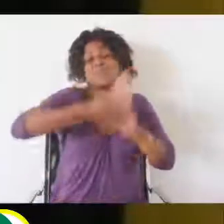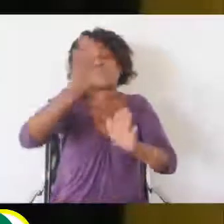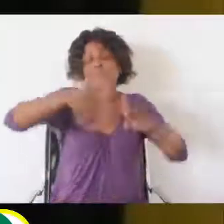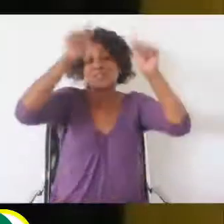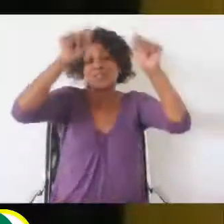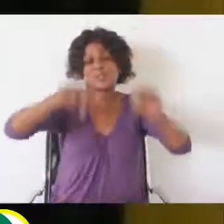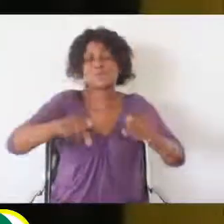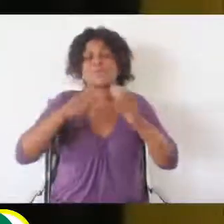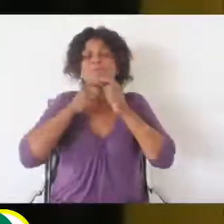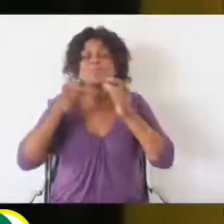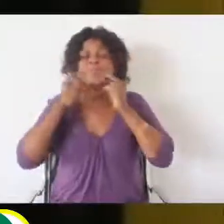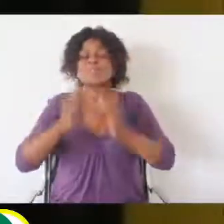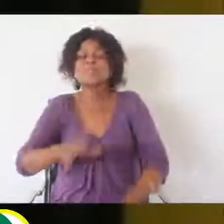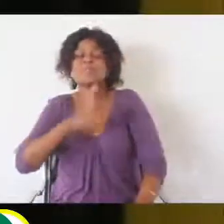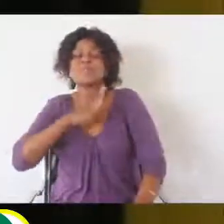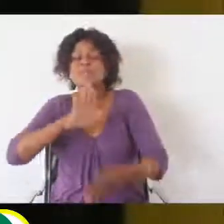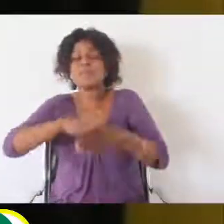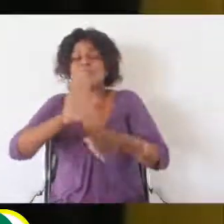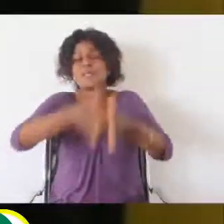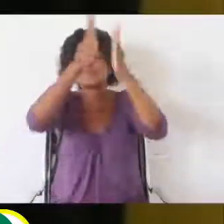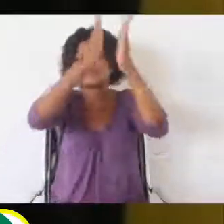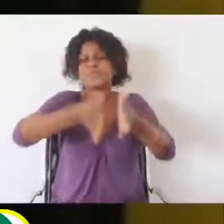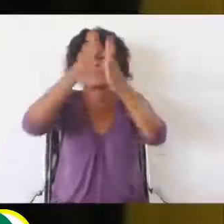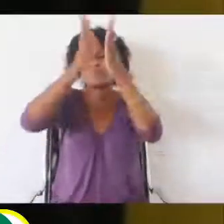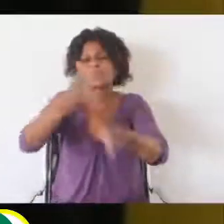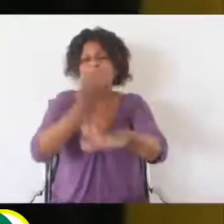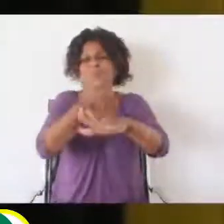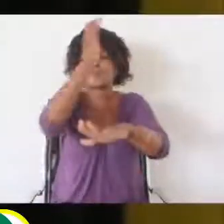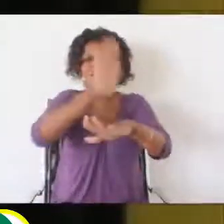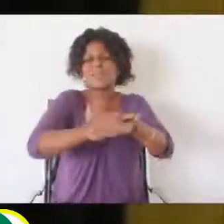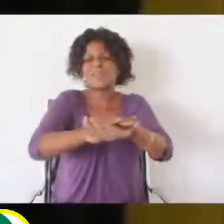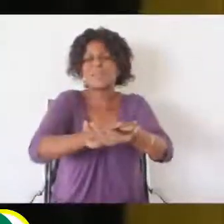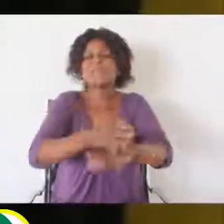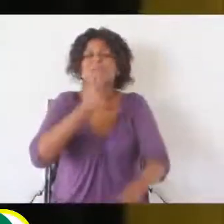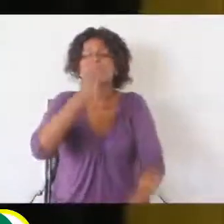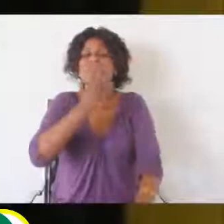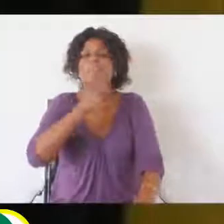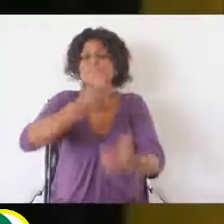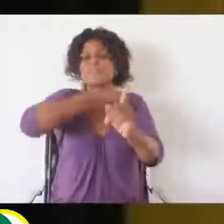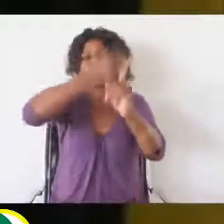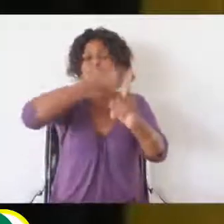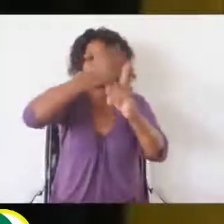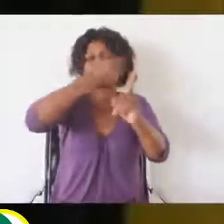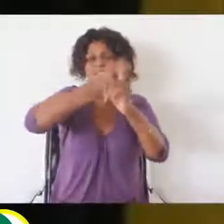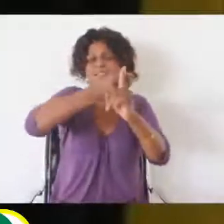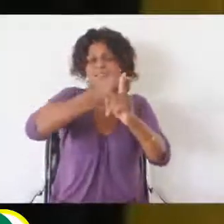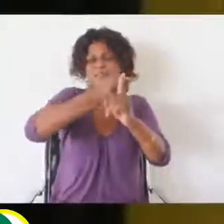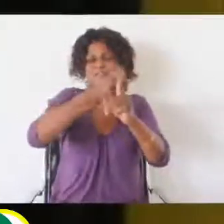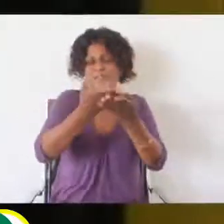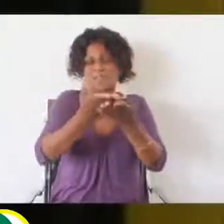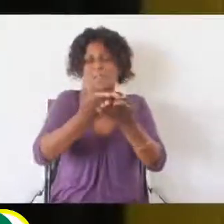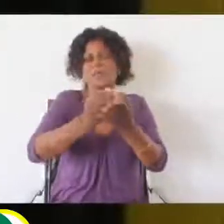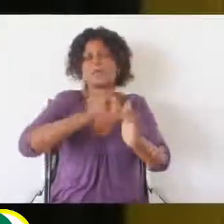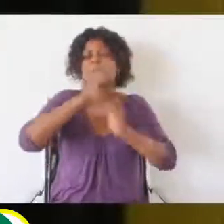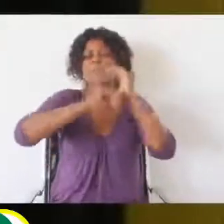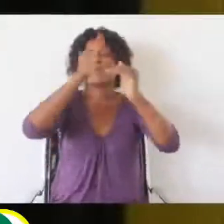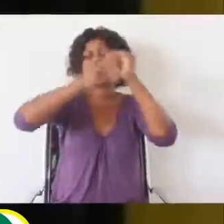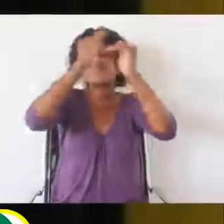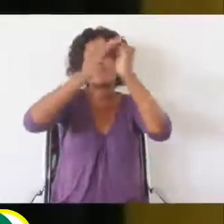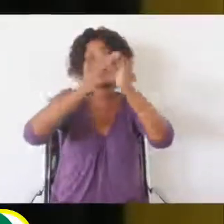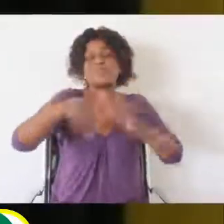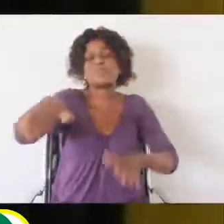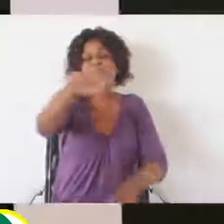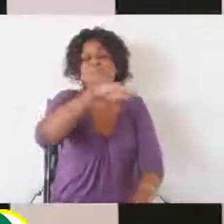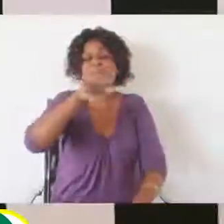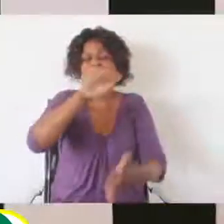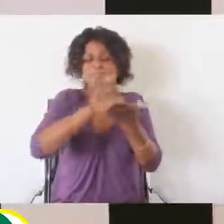passa a contar com mais quadros qualificados para responder aos desafios que se colocam à promoção e desenvolvimento socioeconômico